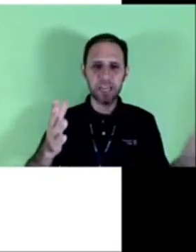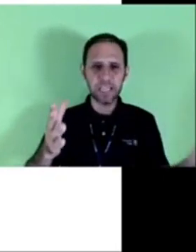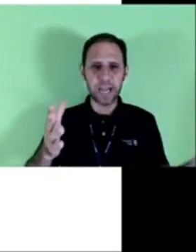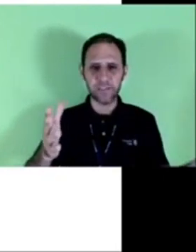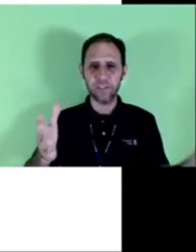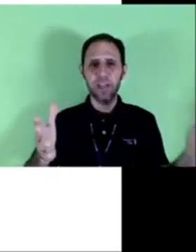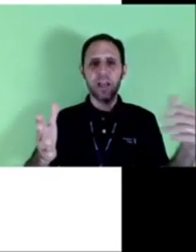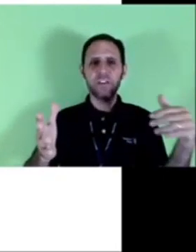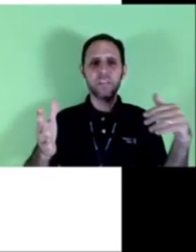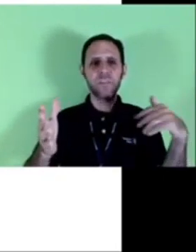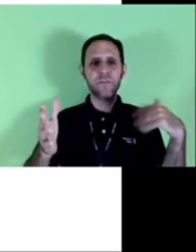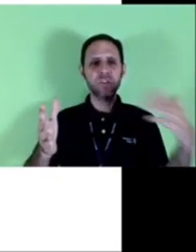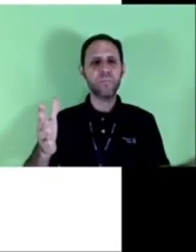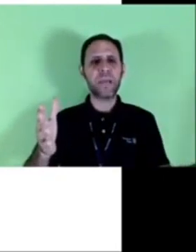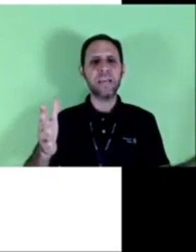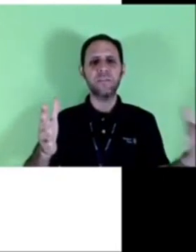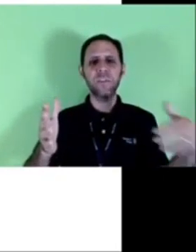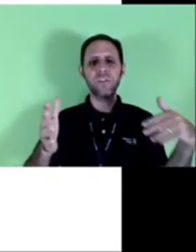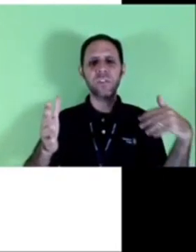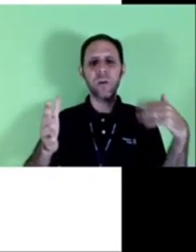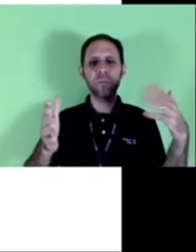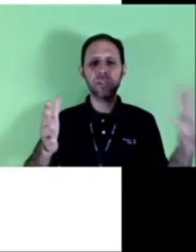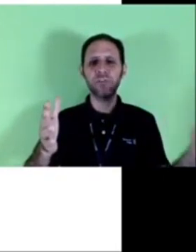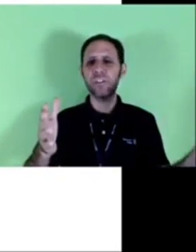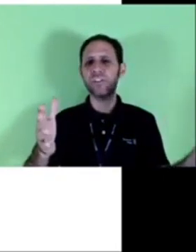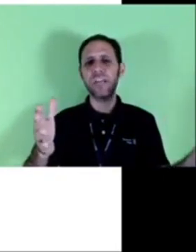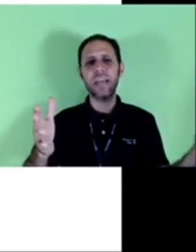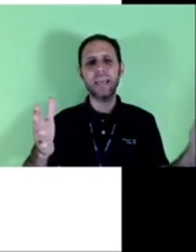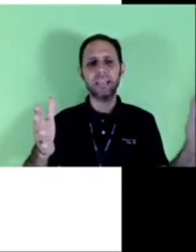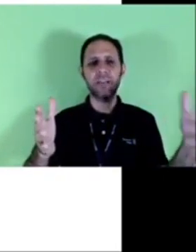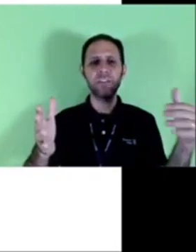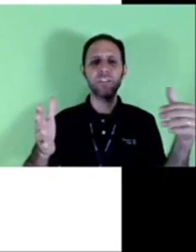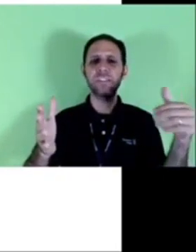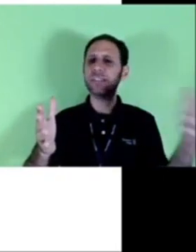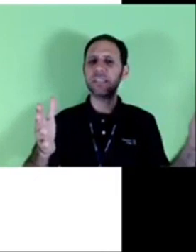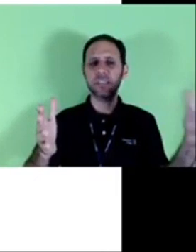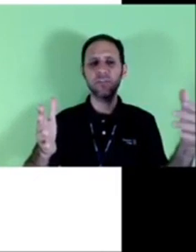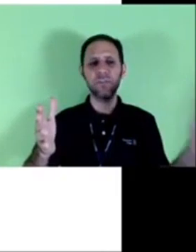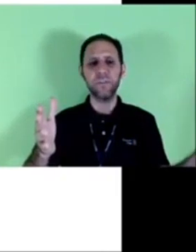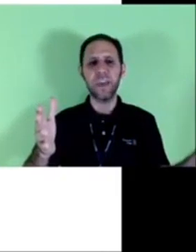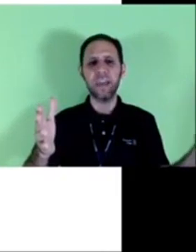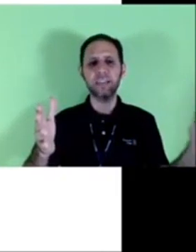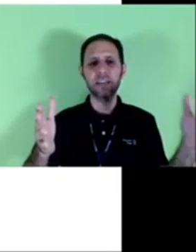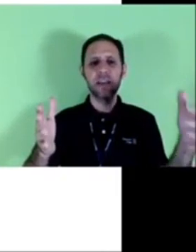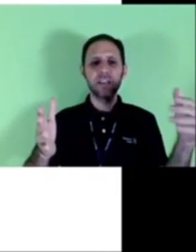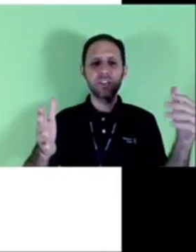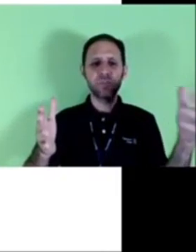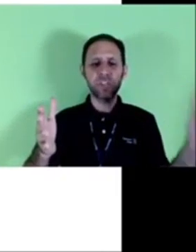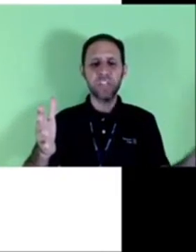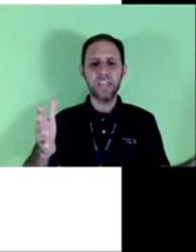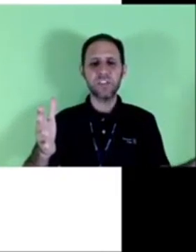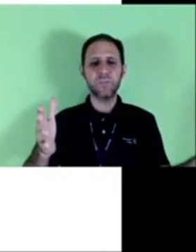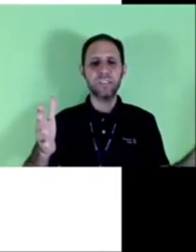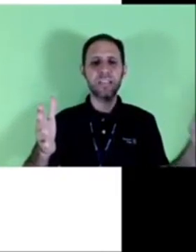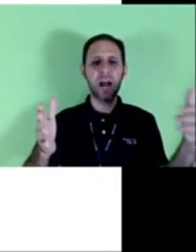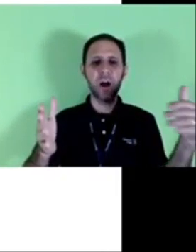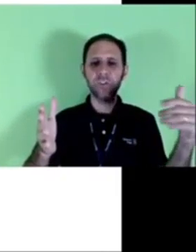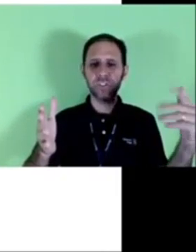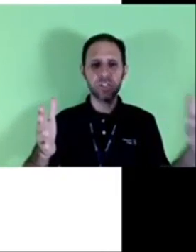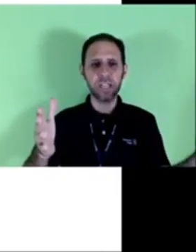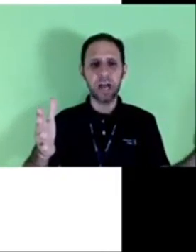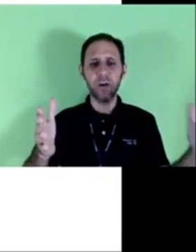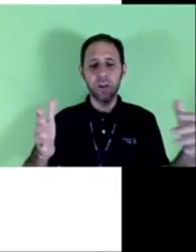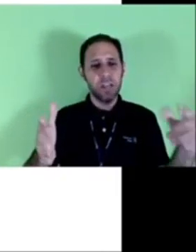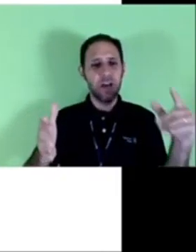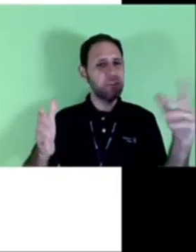das finalidades nós temos aviso prévio aviso de interrupção de energia elétrica aviso de licitação de férias de expediente especial